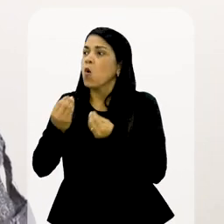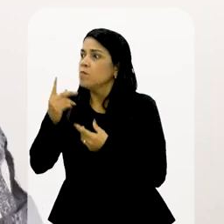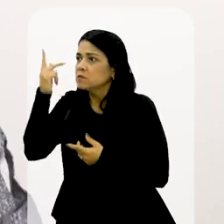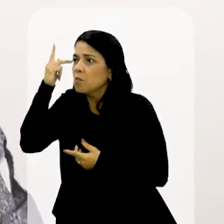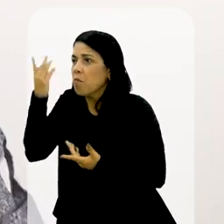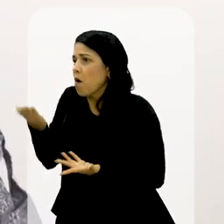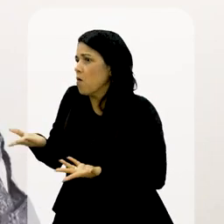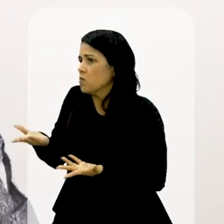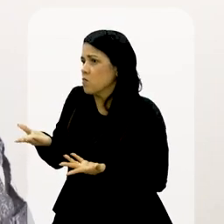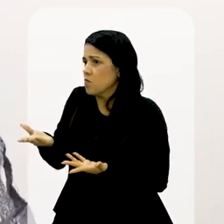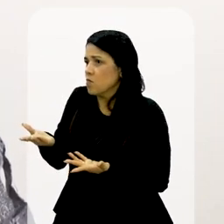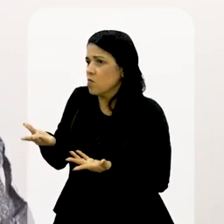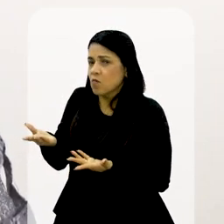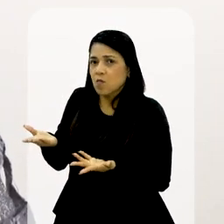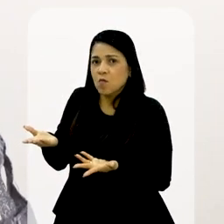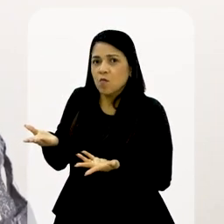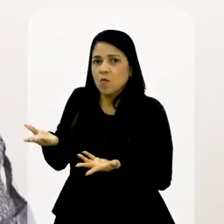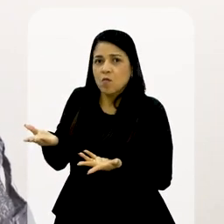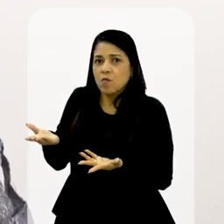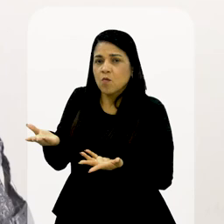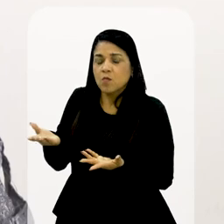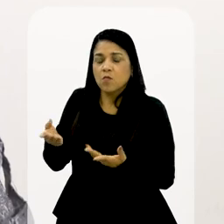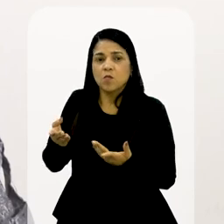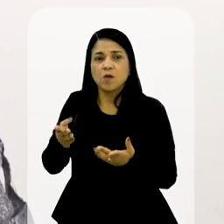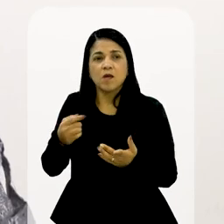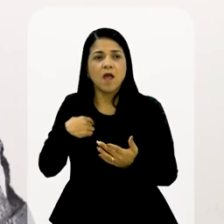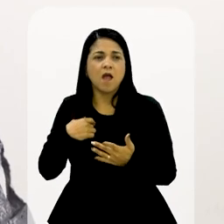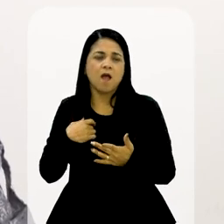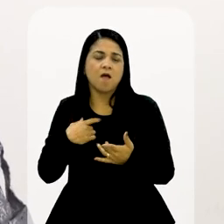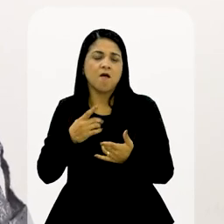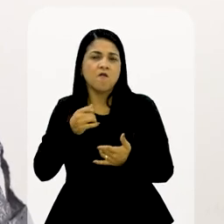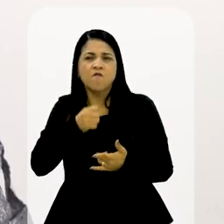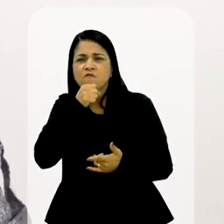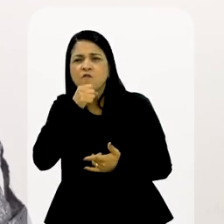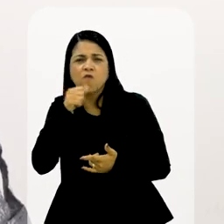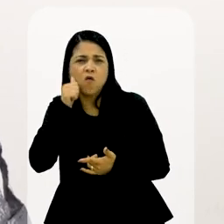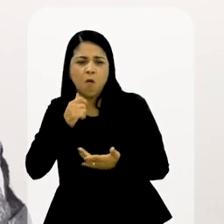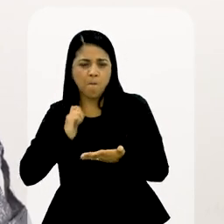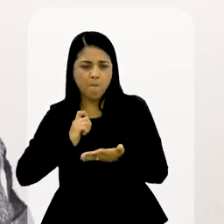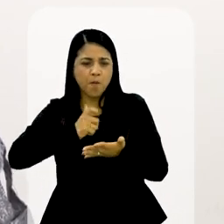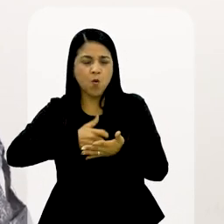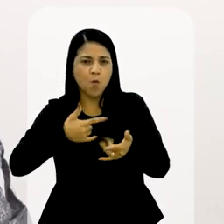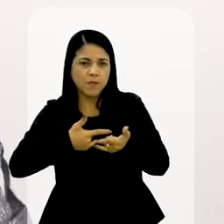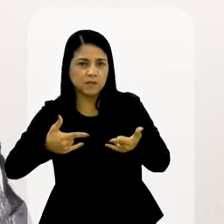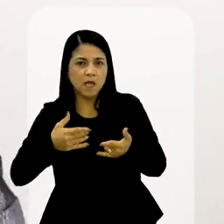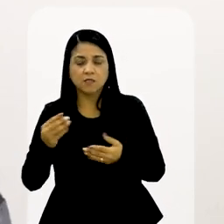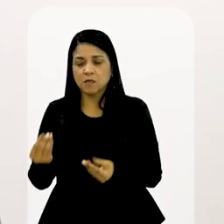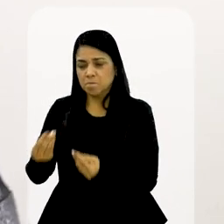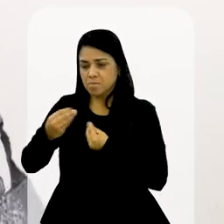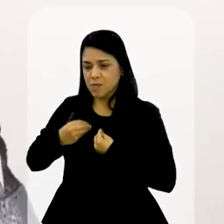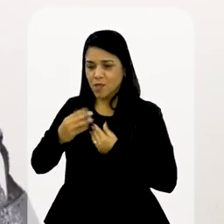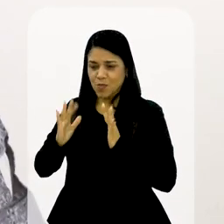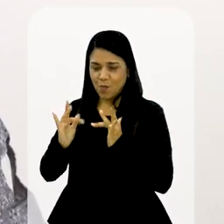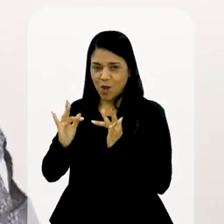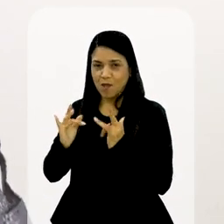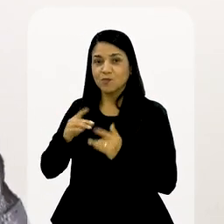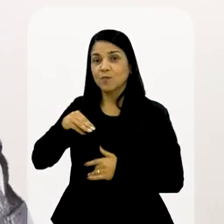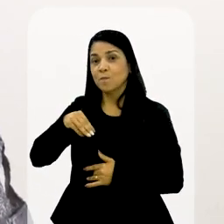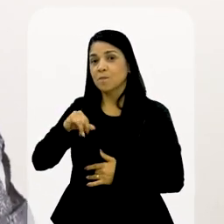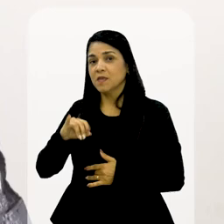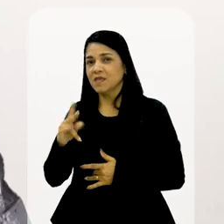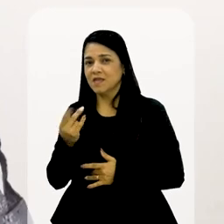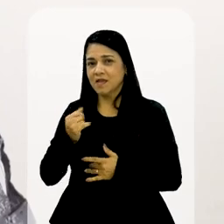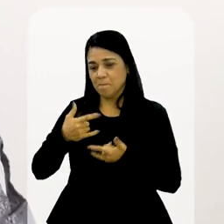de nervo. falava, mas você vai pra São Paulo como? Você vai pra Minas? Não. Minha avó pagou a passagem. Ele me deu milhas.